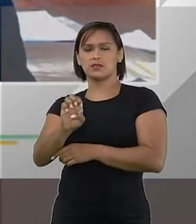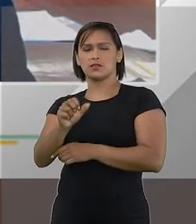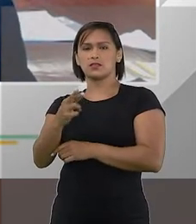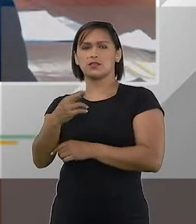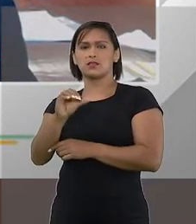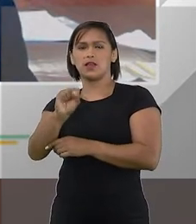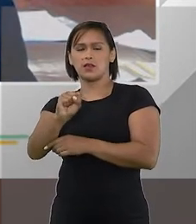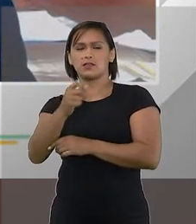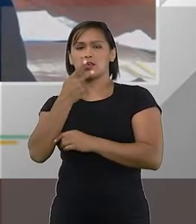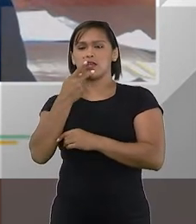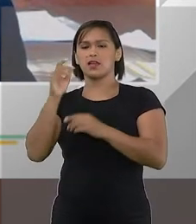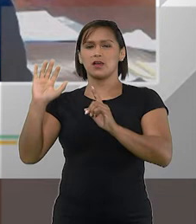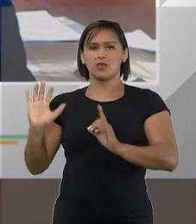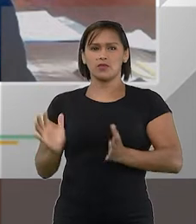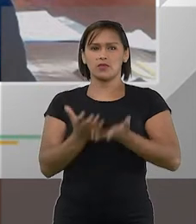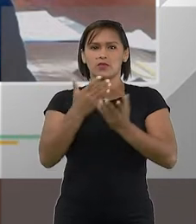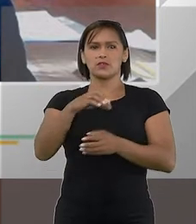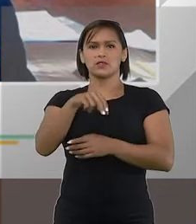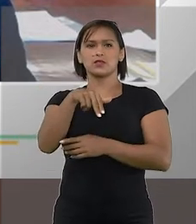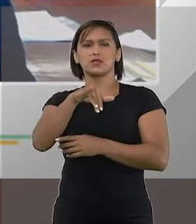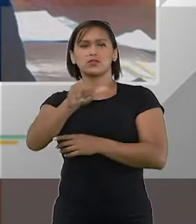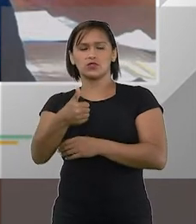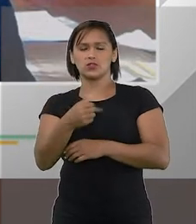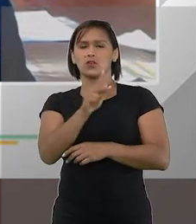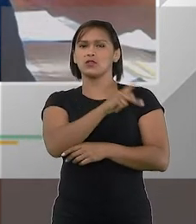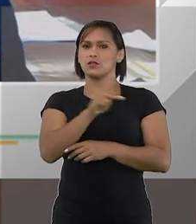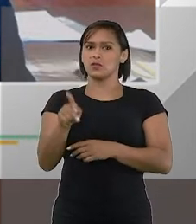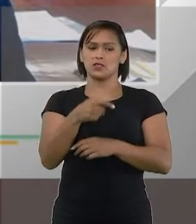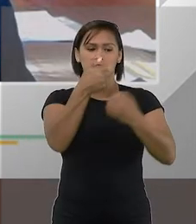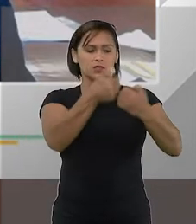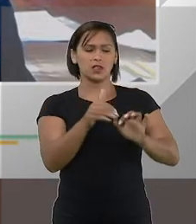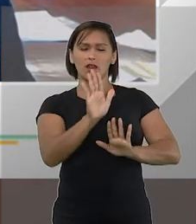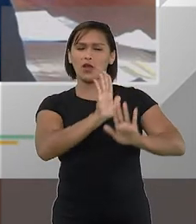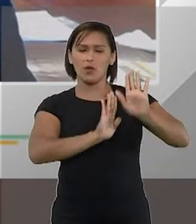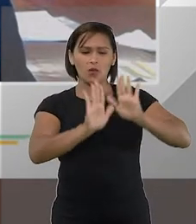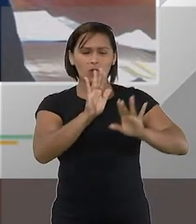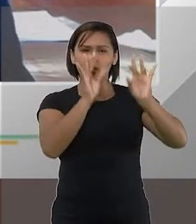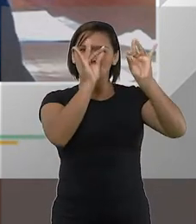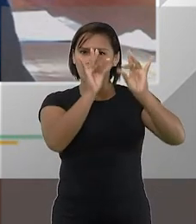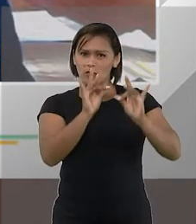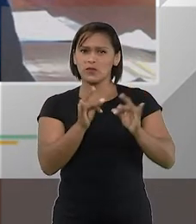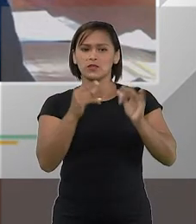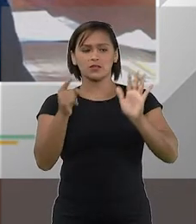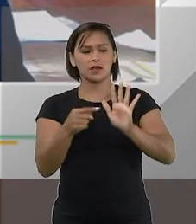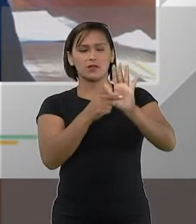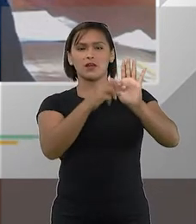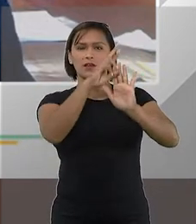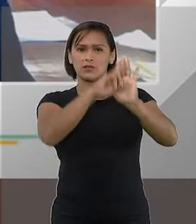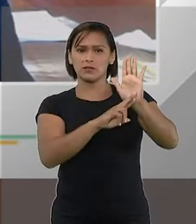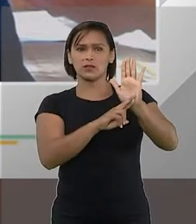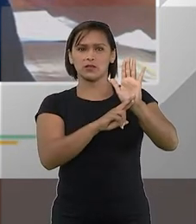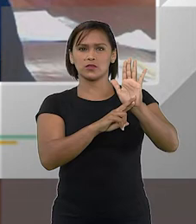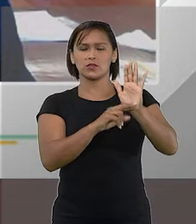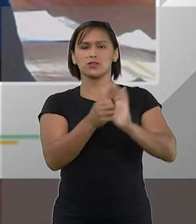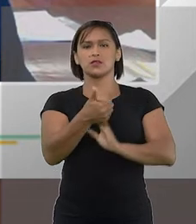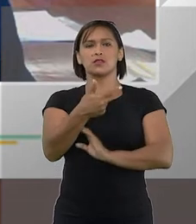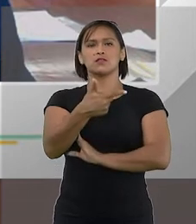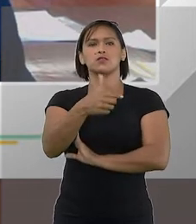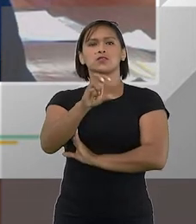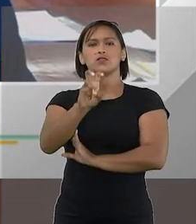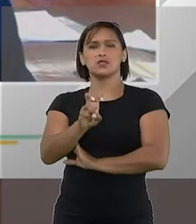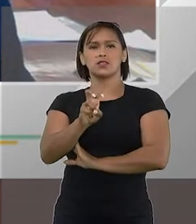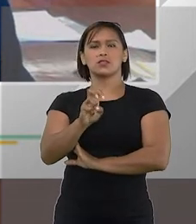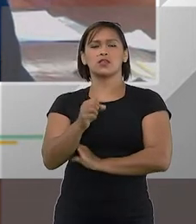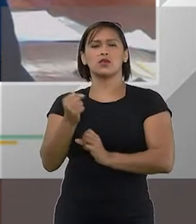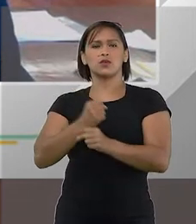Peluso, que no CNJ, ao presidir o CNJ, cuidou de trazer na resolução 125